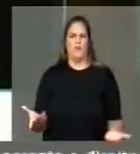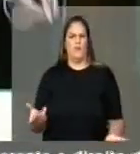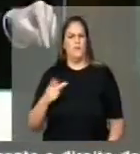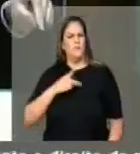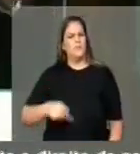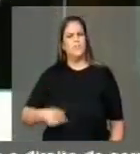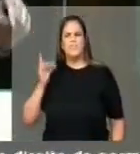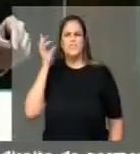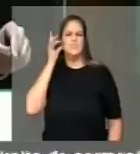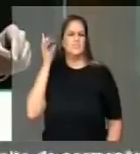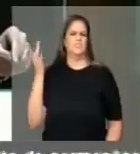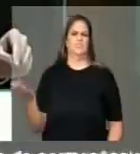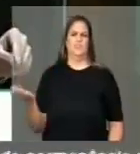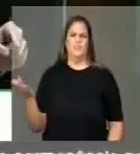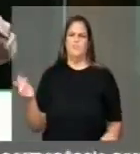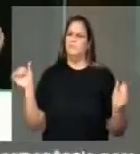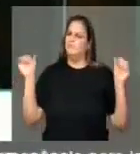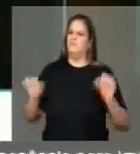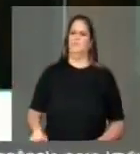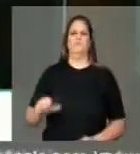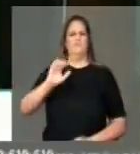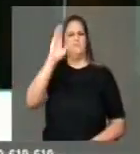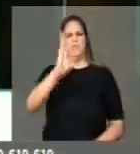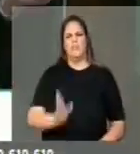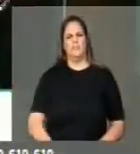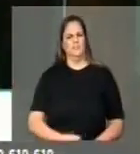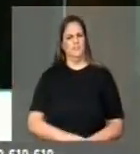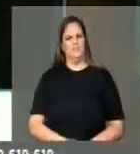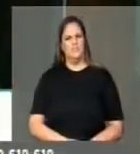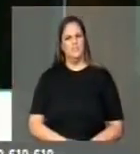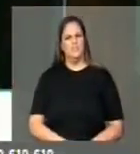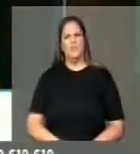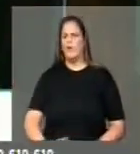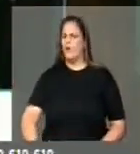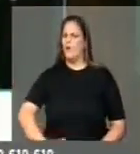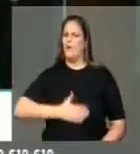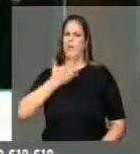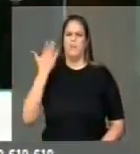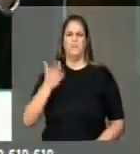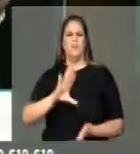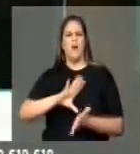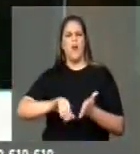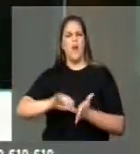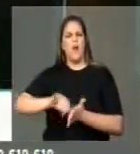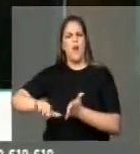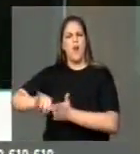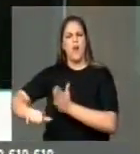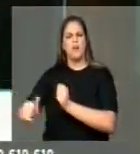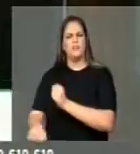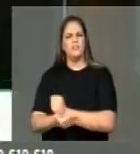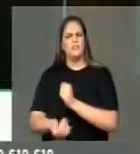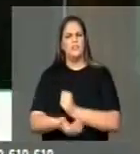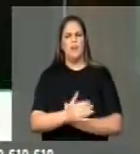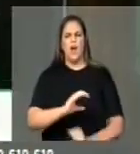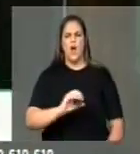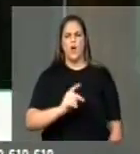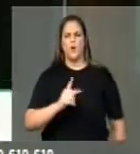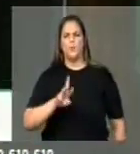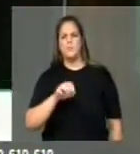a nossa nação. Além da corrupção que aconteceu no governo dela, que foi uma corrupção das